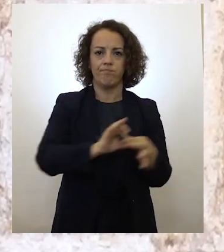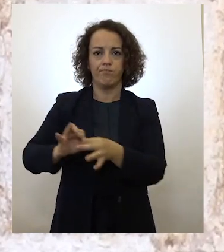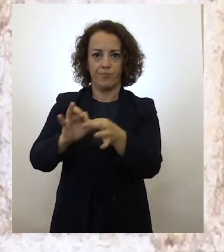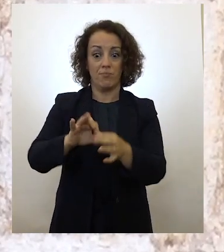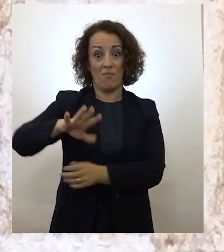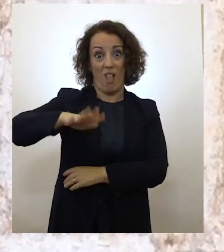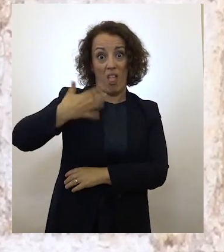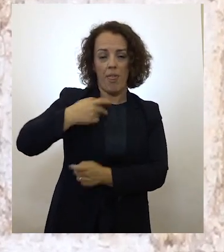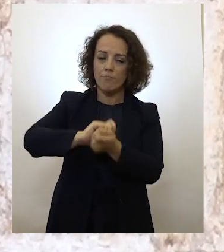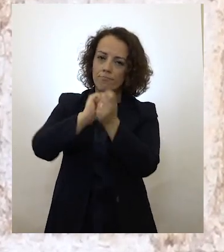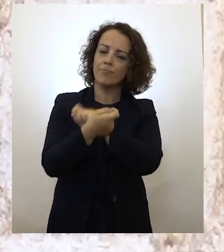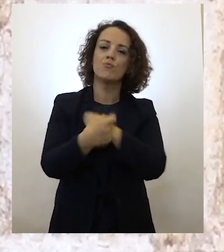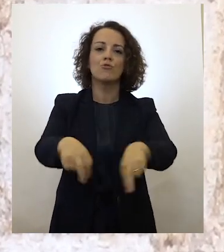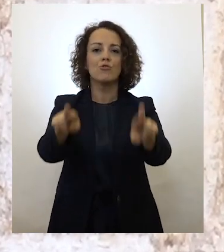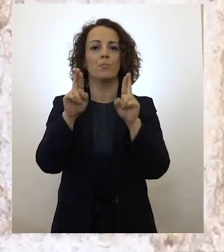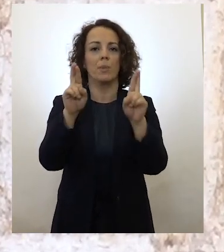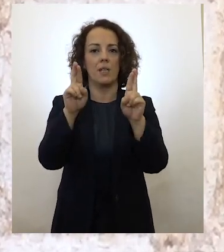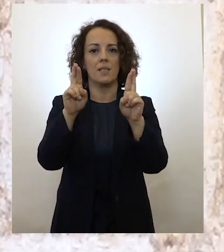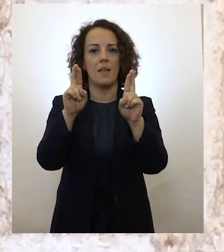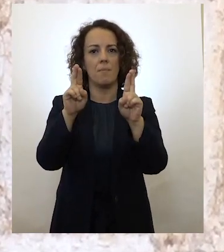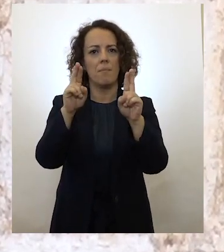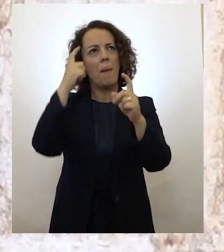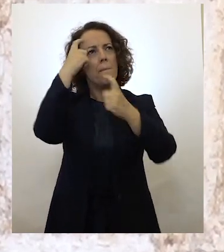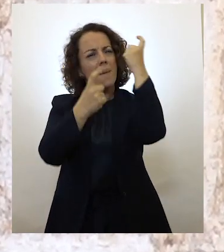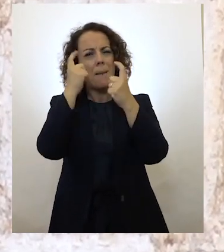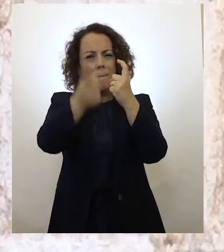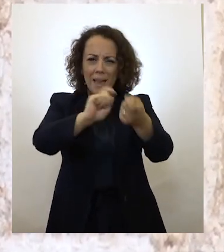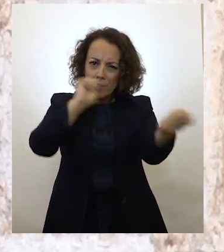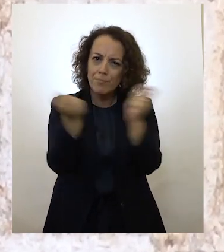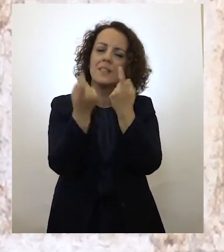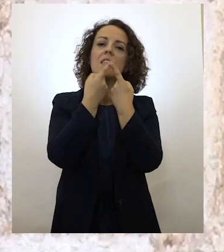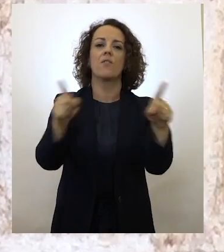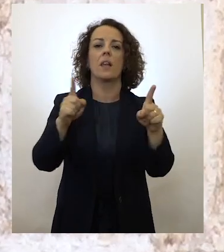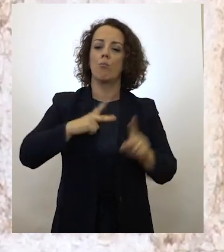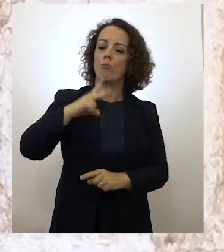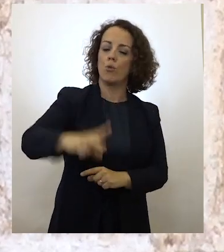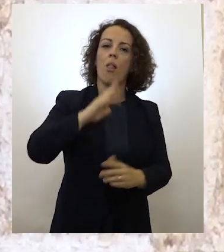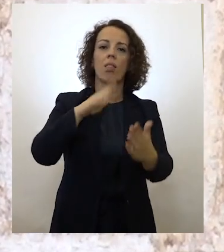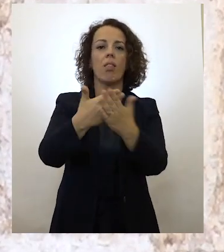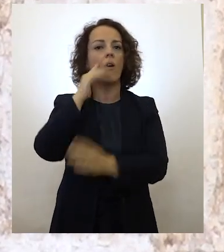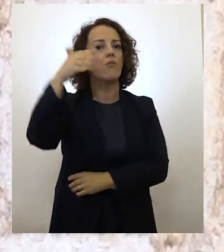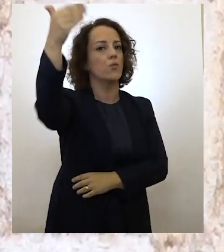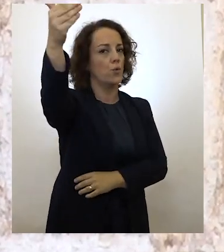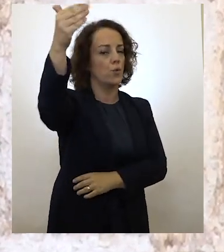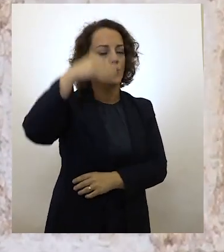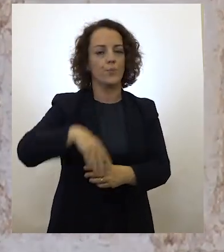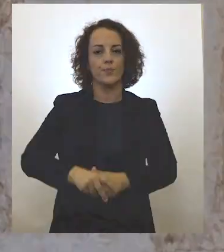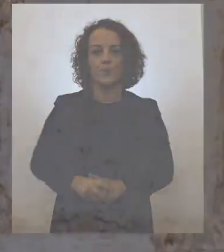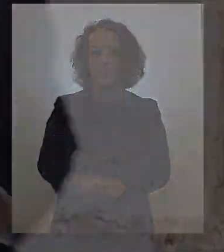converter o medo em esperança, pensar diferente, fazer um Portugal com o futuro.